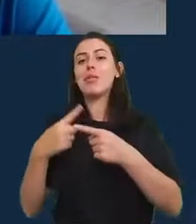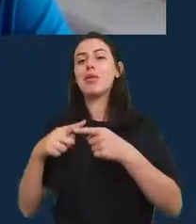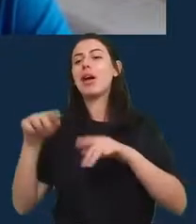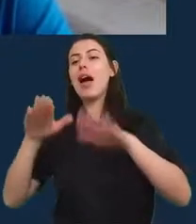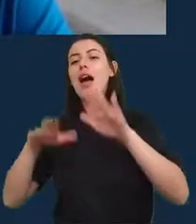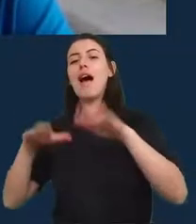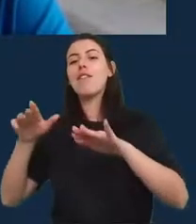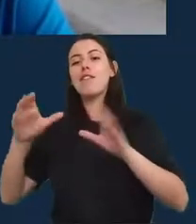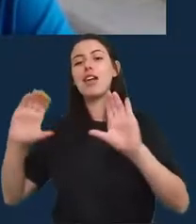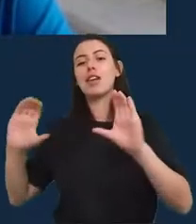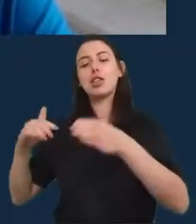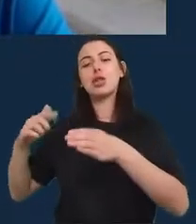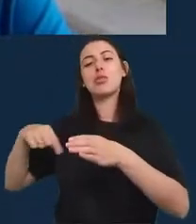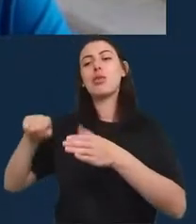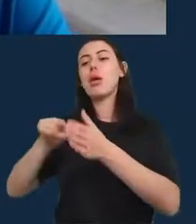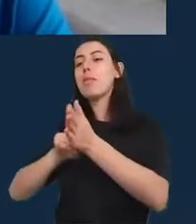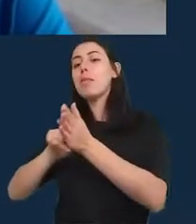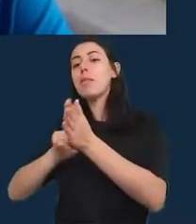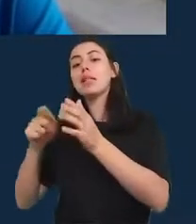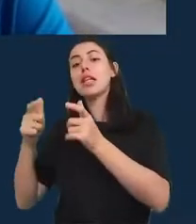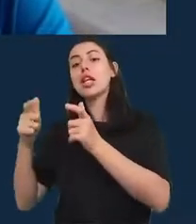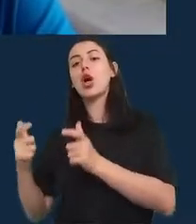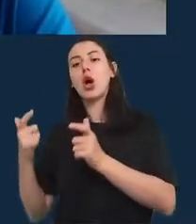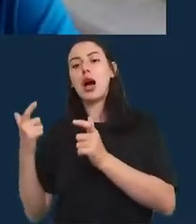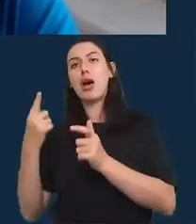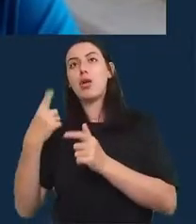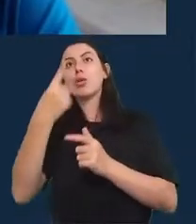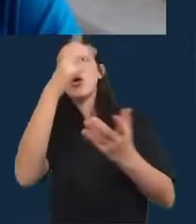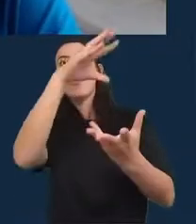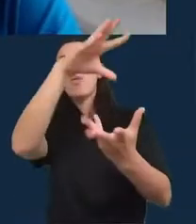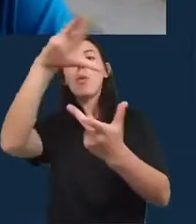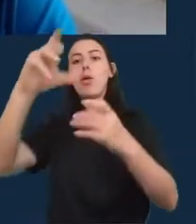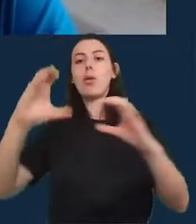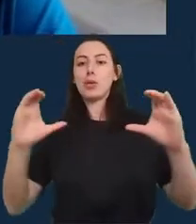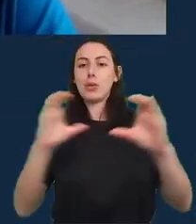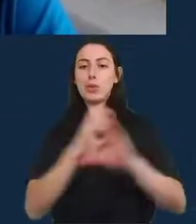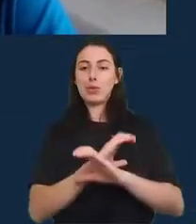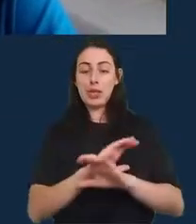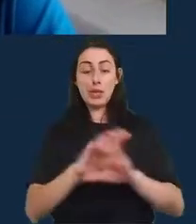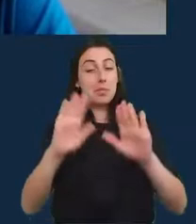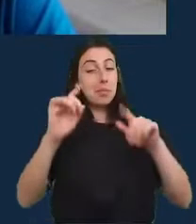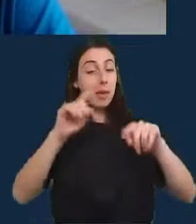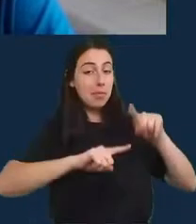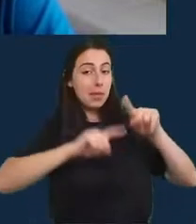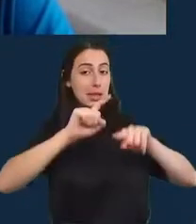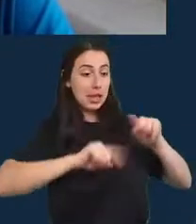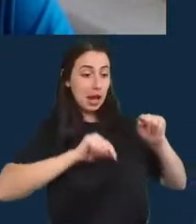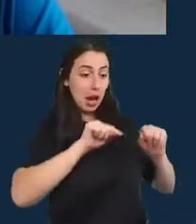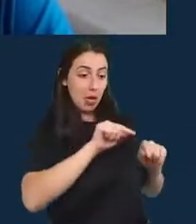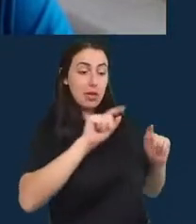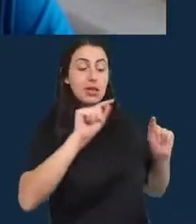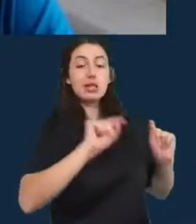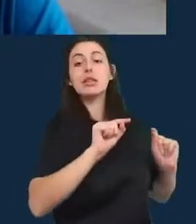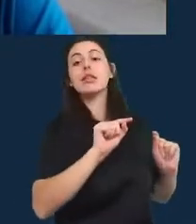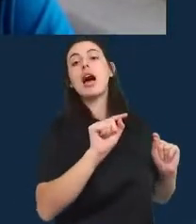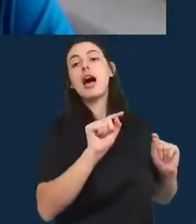mas eu acho que há outras maneiras pelas quais essas ferramentas podem ser úteis e podem ser empregadas bem rapidamente também